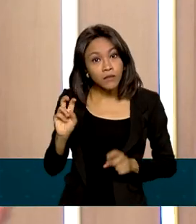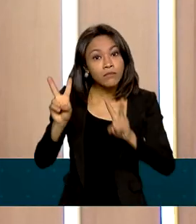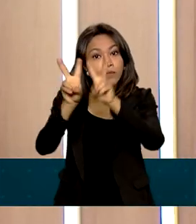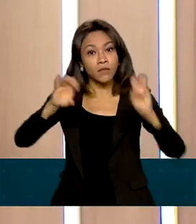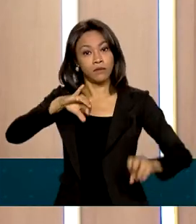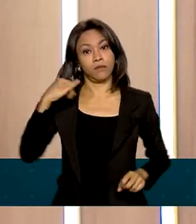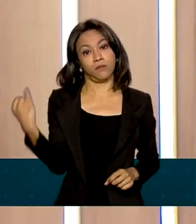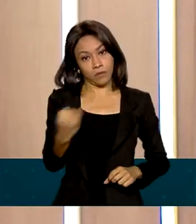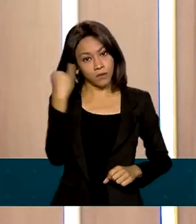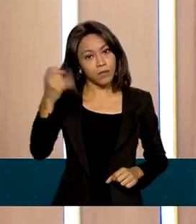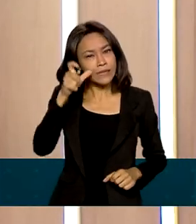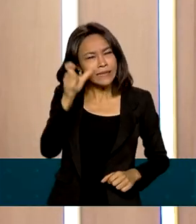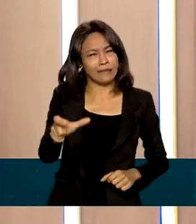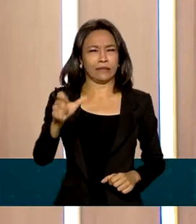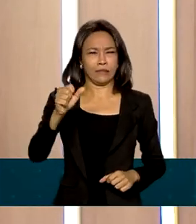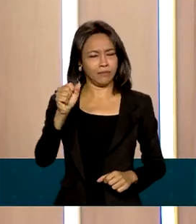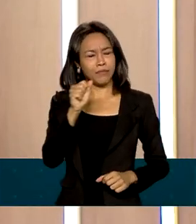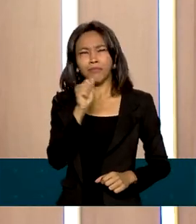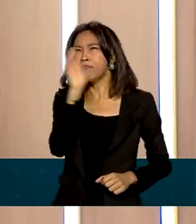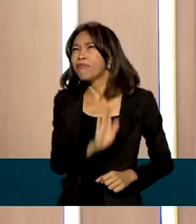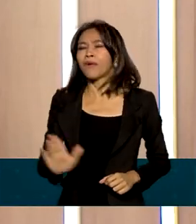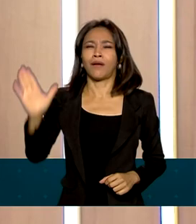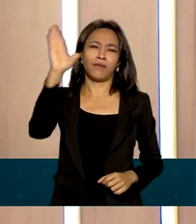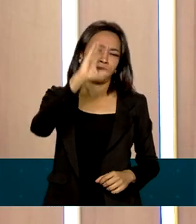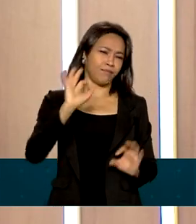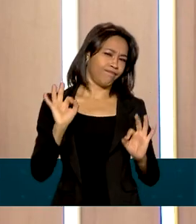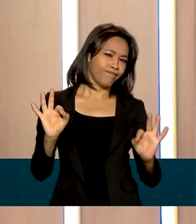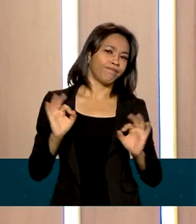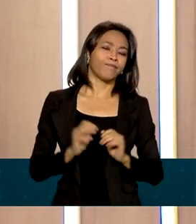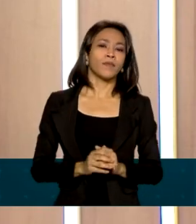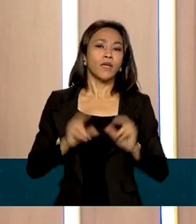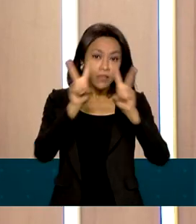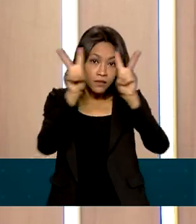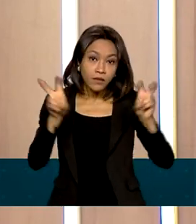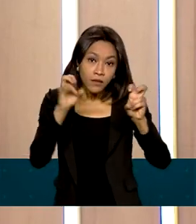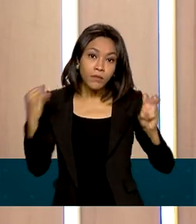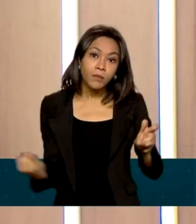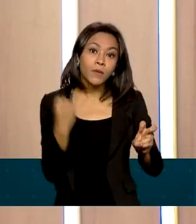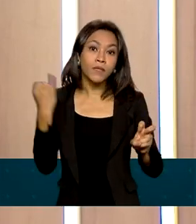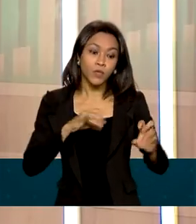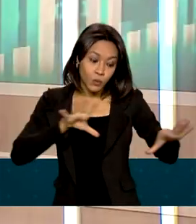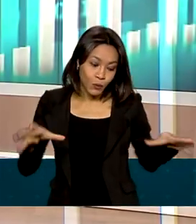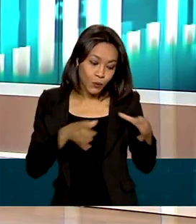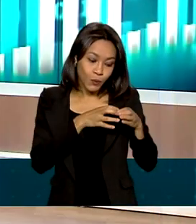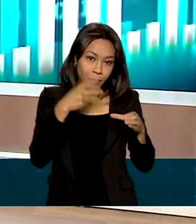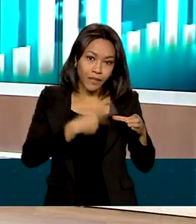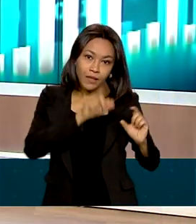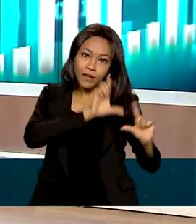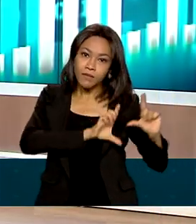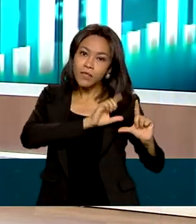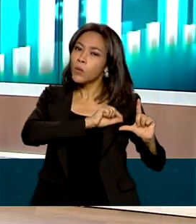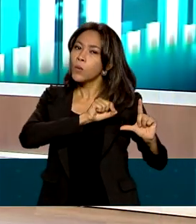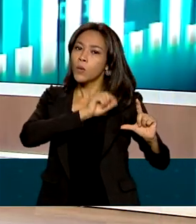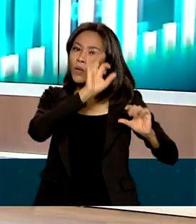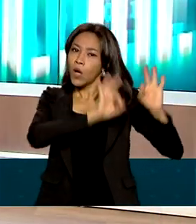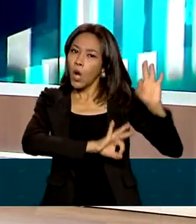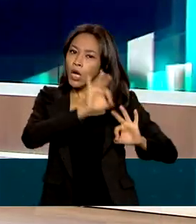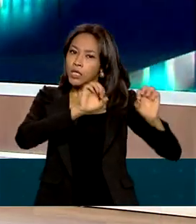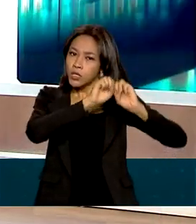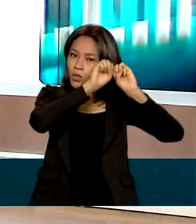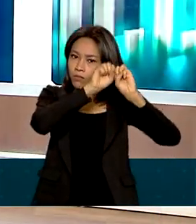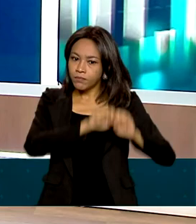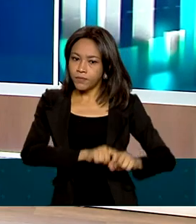interessa todo o Brasil, com certeza. E para tratar de um tema tão importante, a nossa equipe de produção fez uma tabela para compartilhar com você,